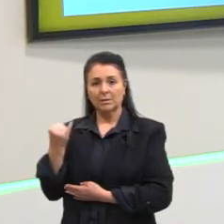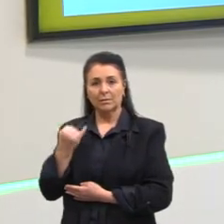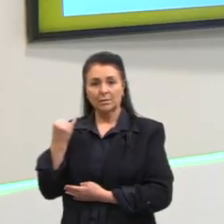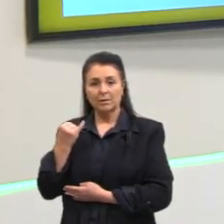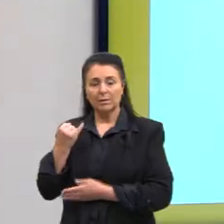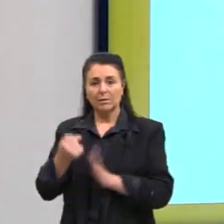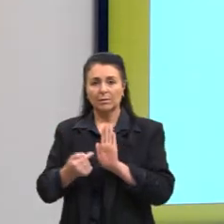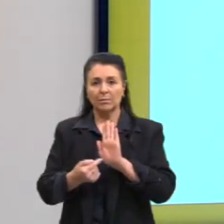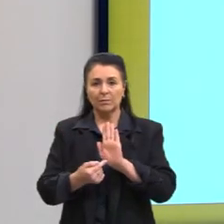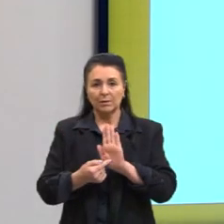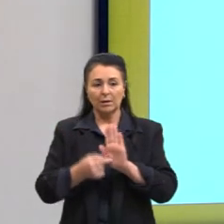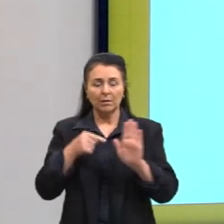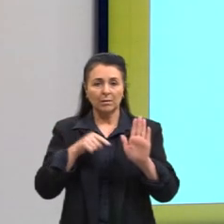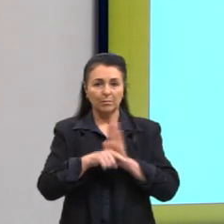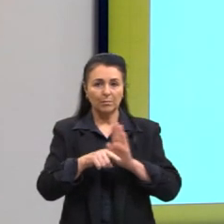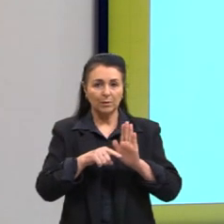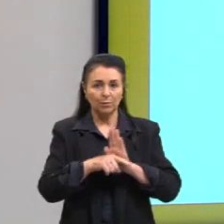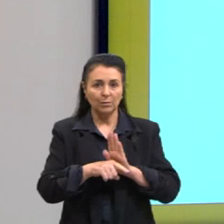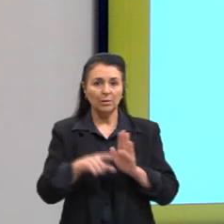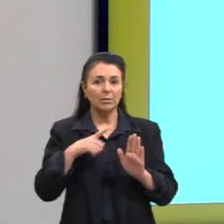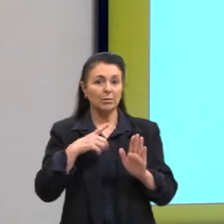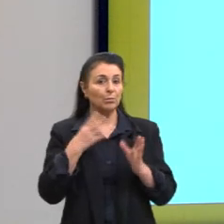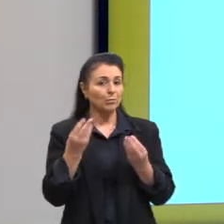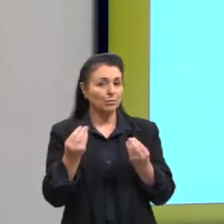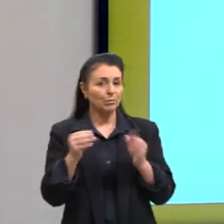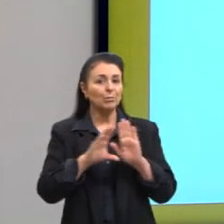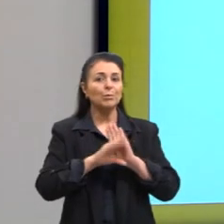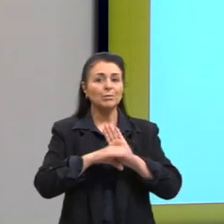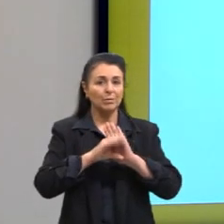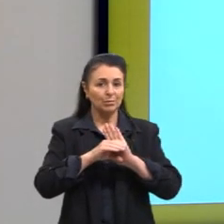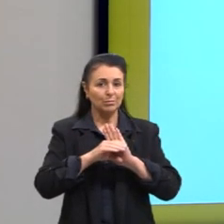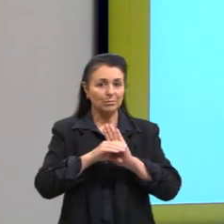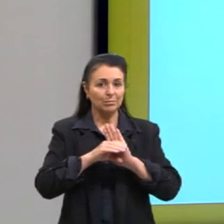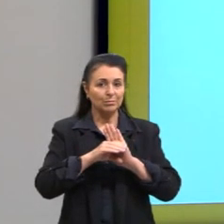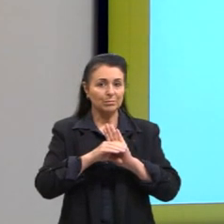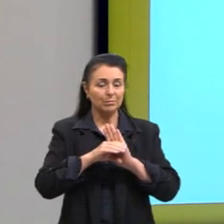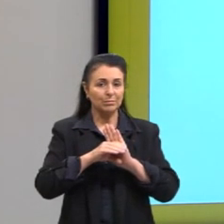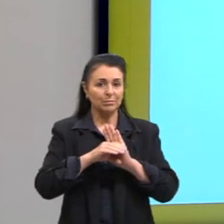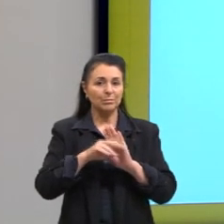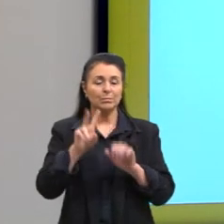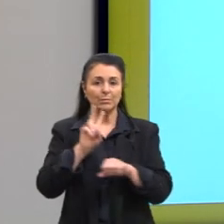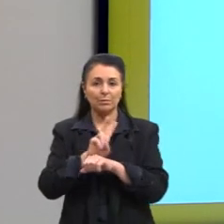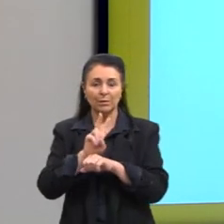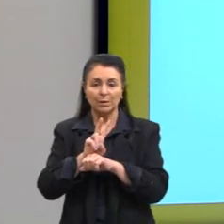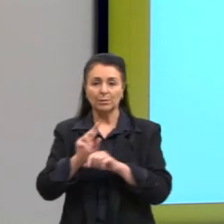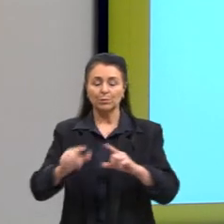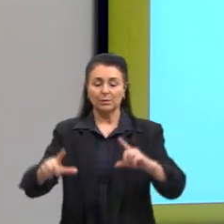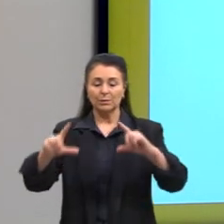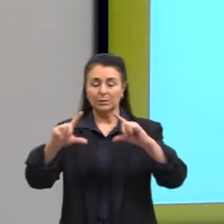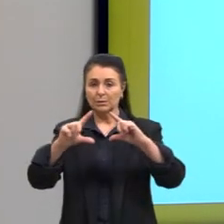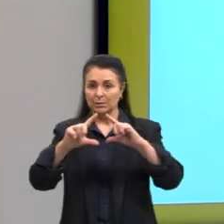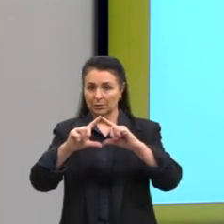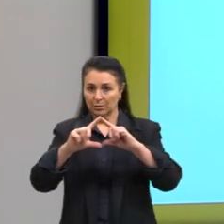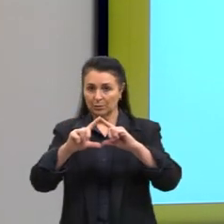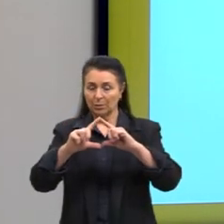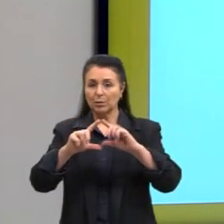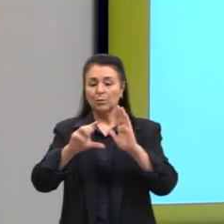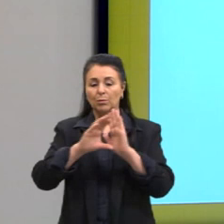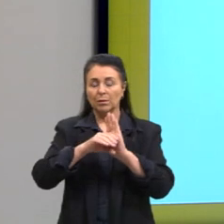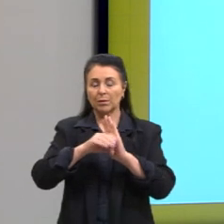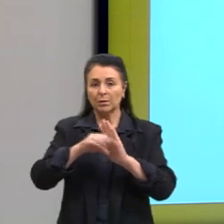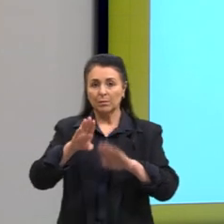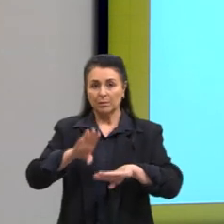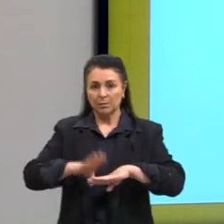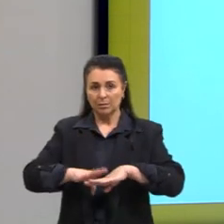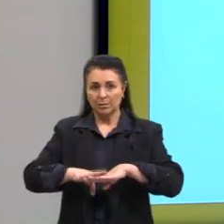questão, ela trabalha com muitos conceitos de relação e de triângulos. E o conceito matemático,